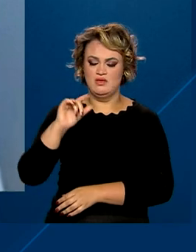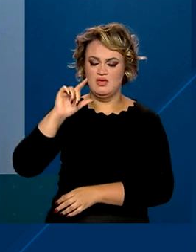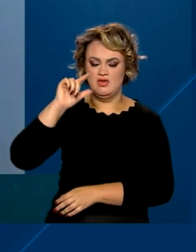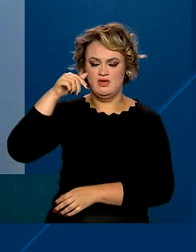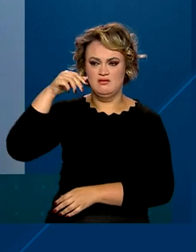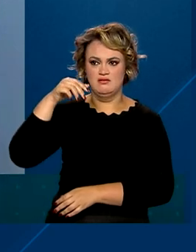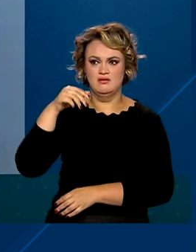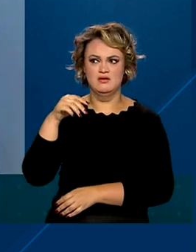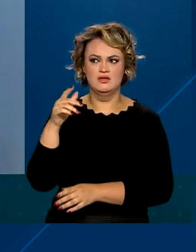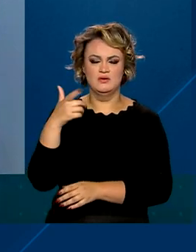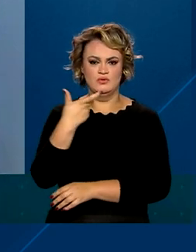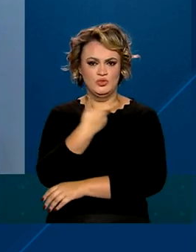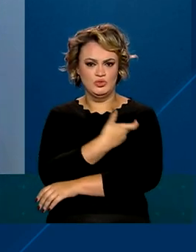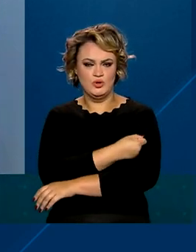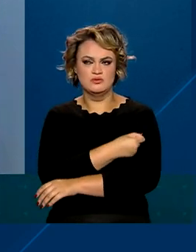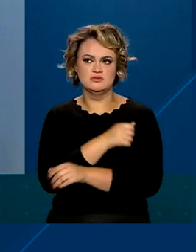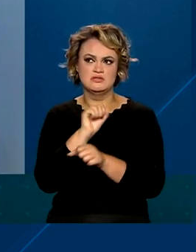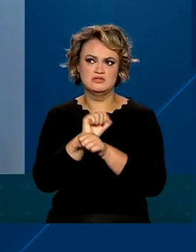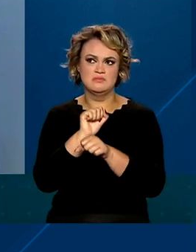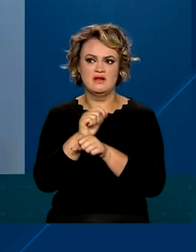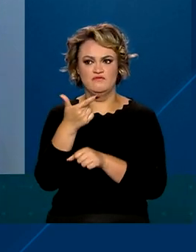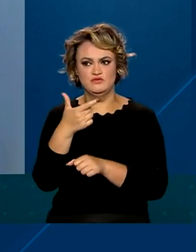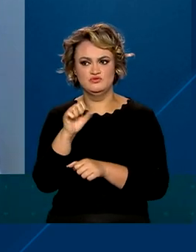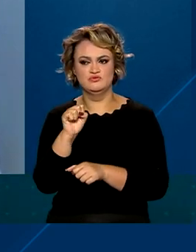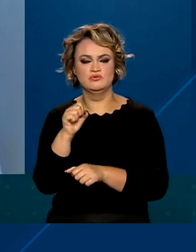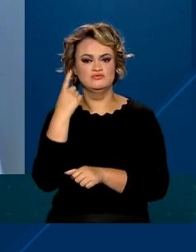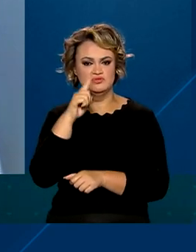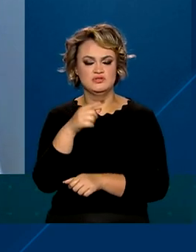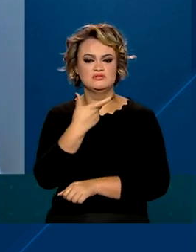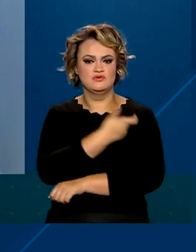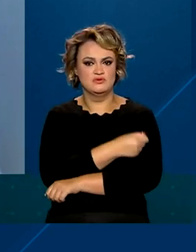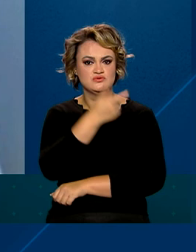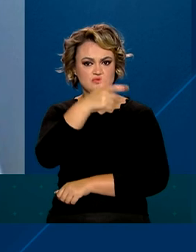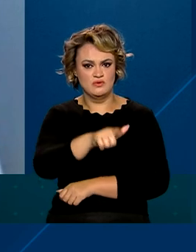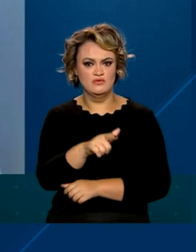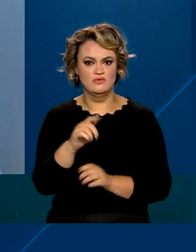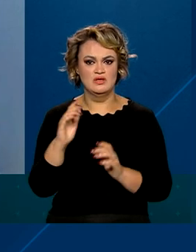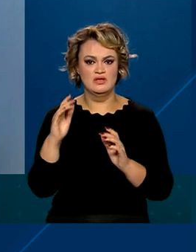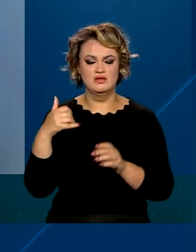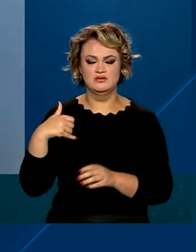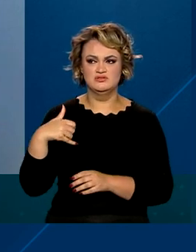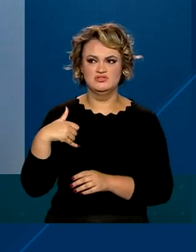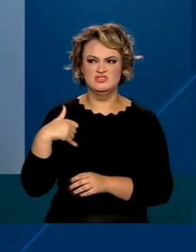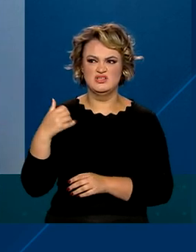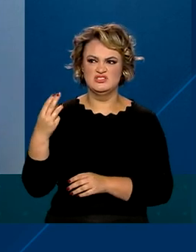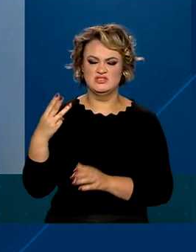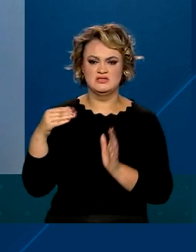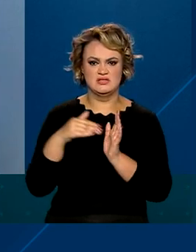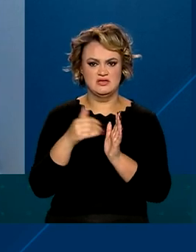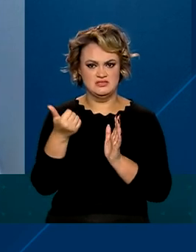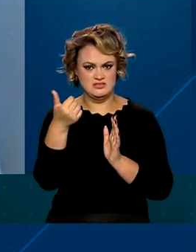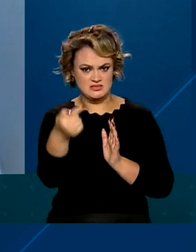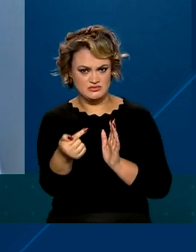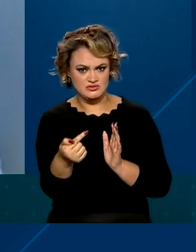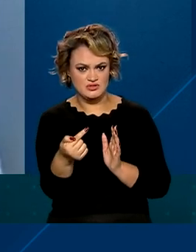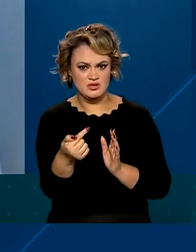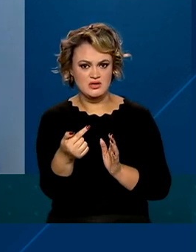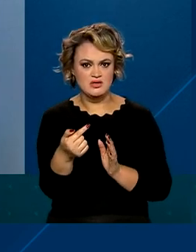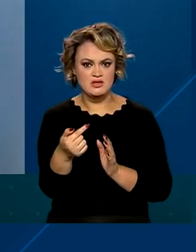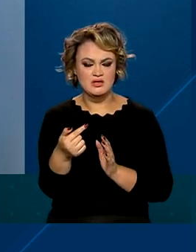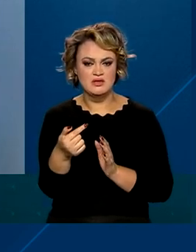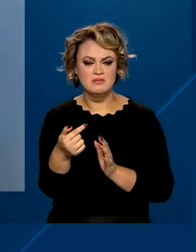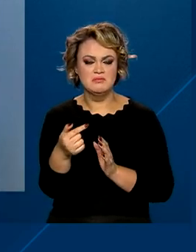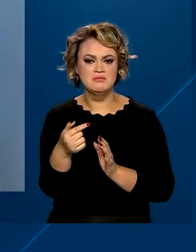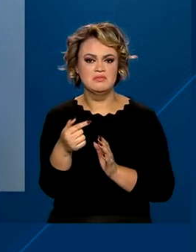posologia de duas doses no intervalo entre 28 dias, na faixa etária de 3 a 17 anos, e não